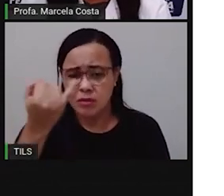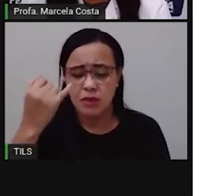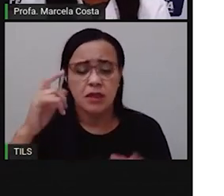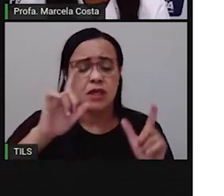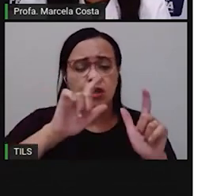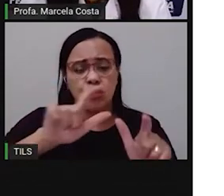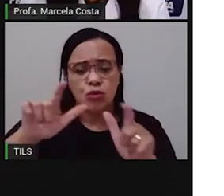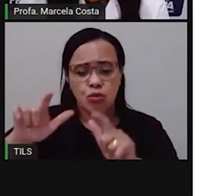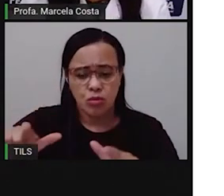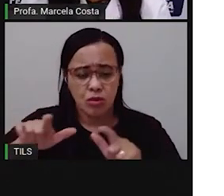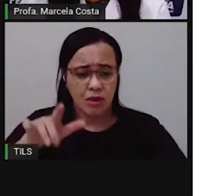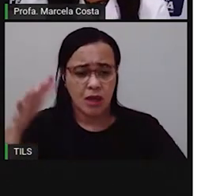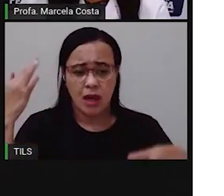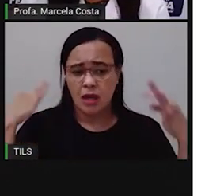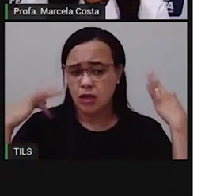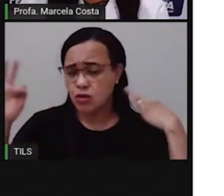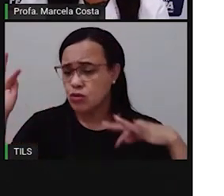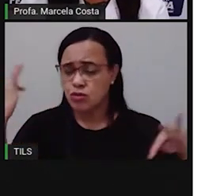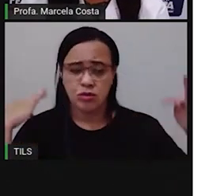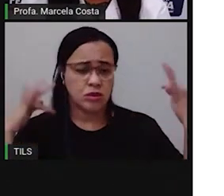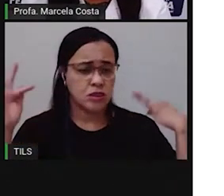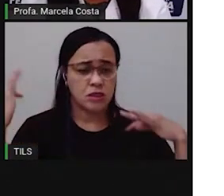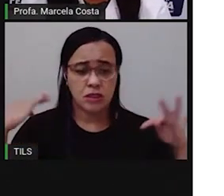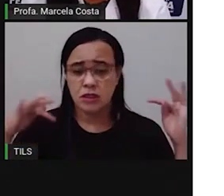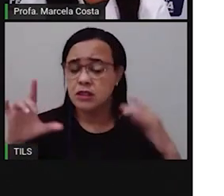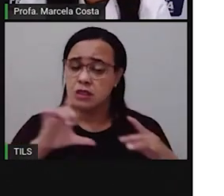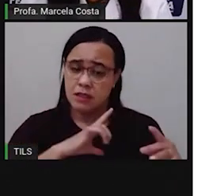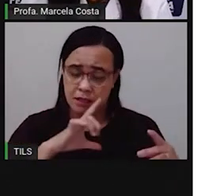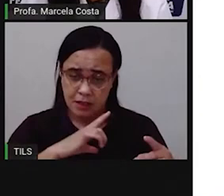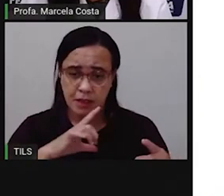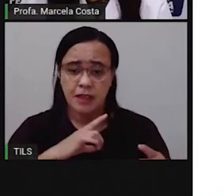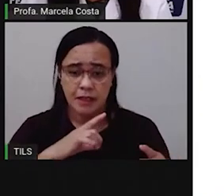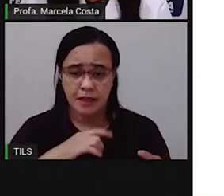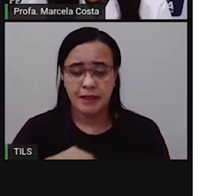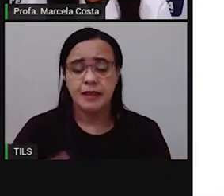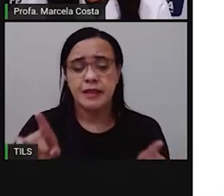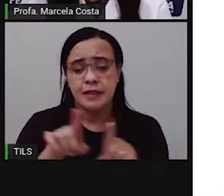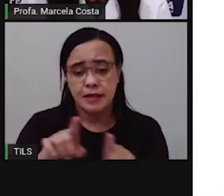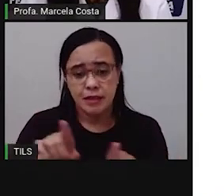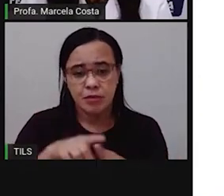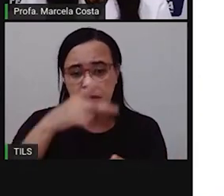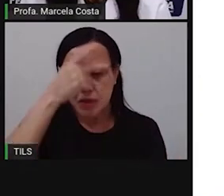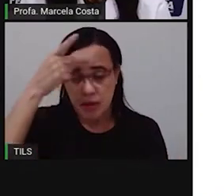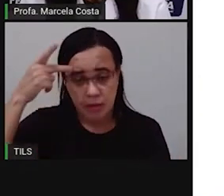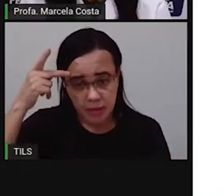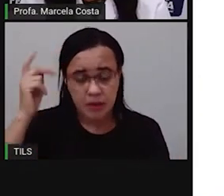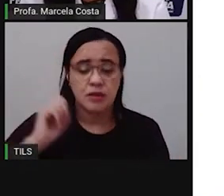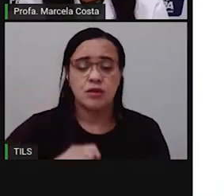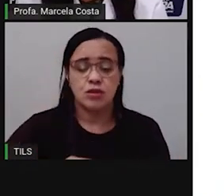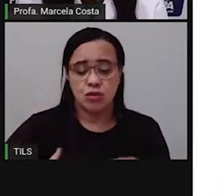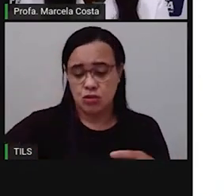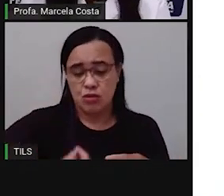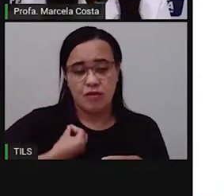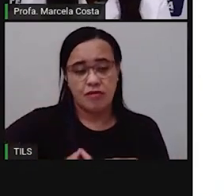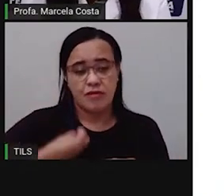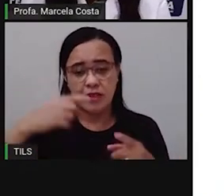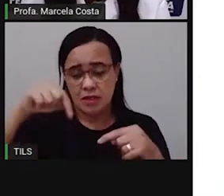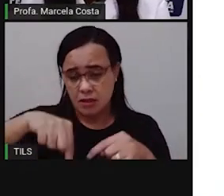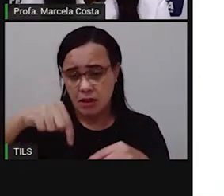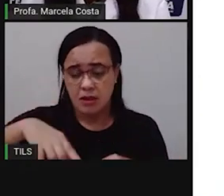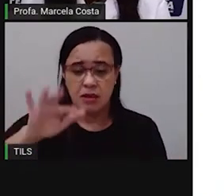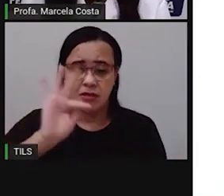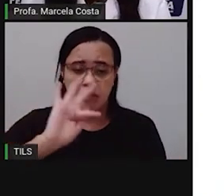importantes para as pessoas que moram nesse lugar, tá? E a gente vai ver que